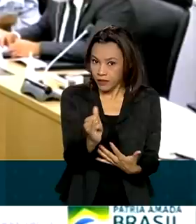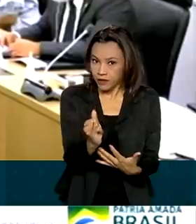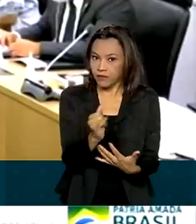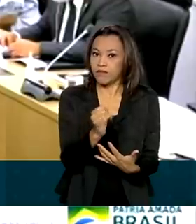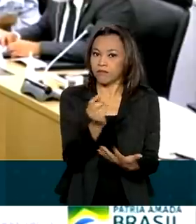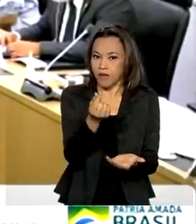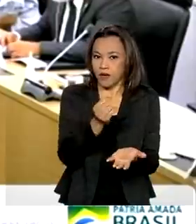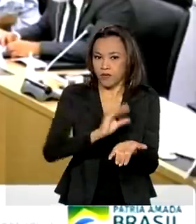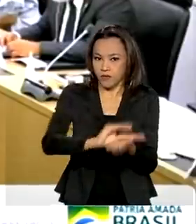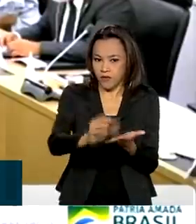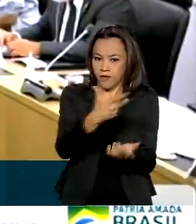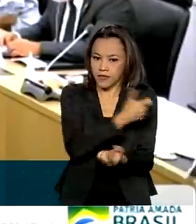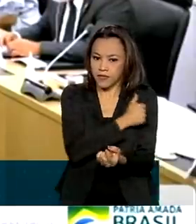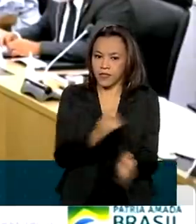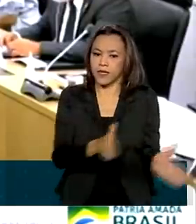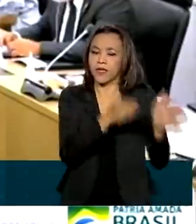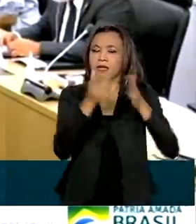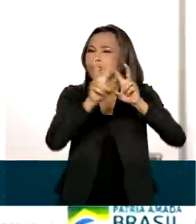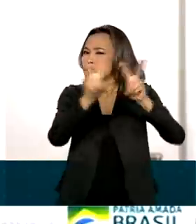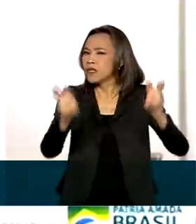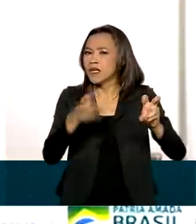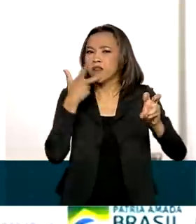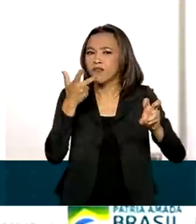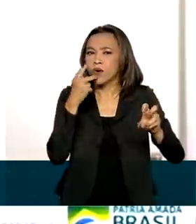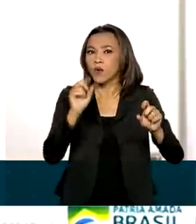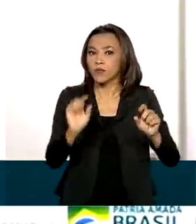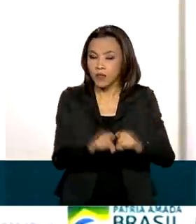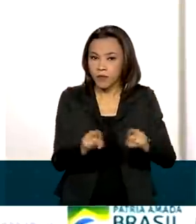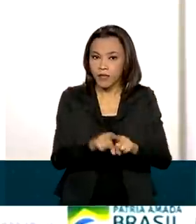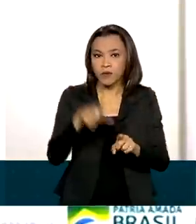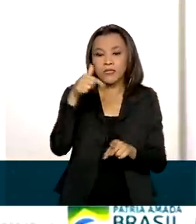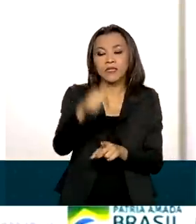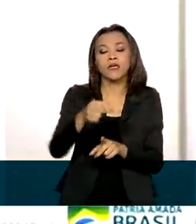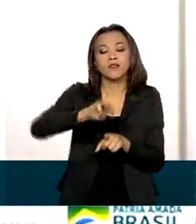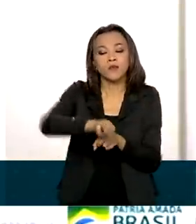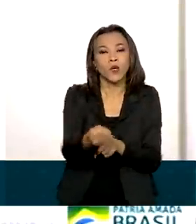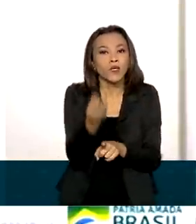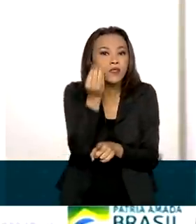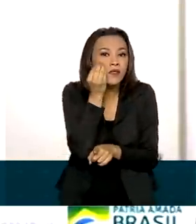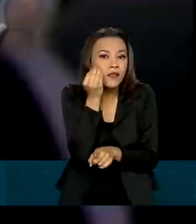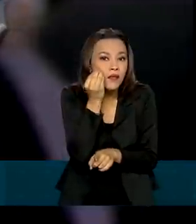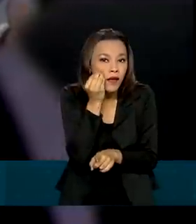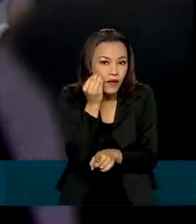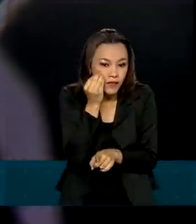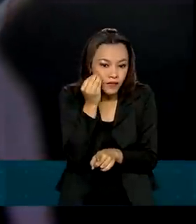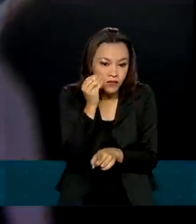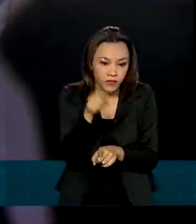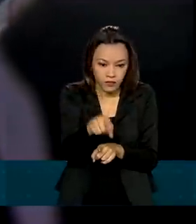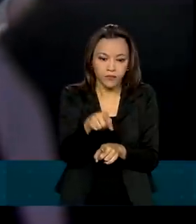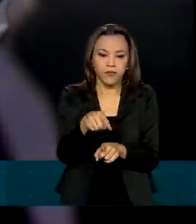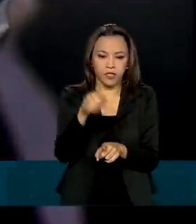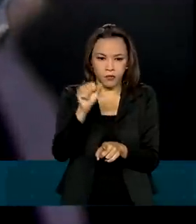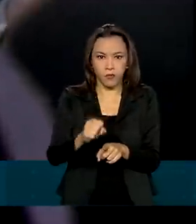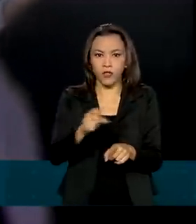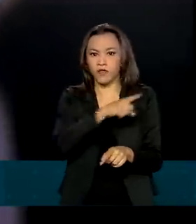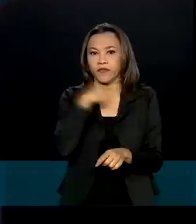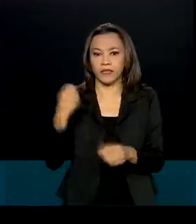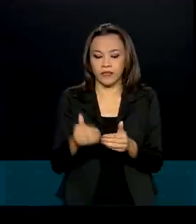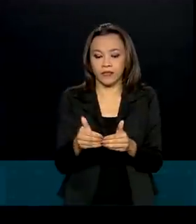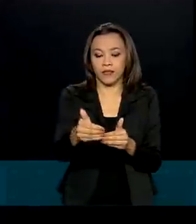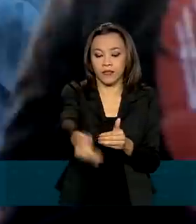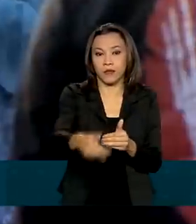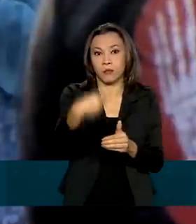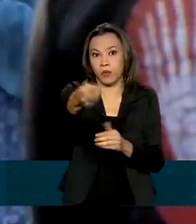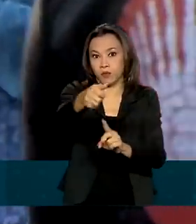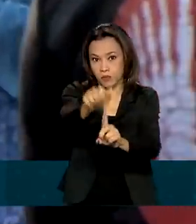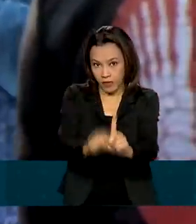vacinas. Pazuello falou ainda sobre a revalidação dos 7 milhões de testes tipo PT-PCR, que podem vencer a partir do dia 20 do mês